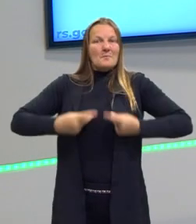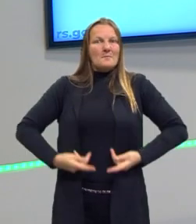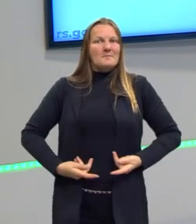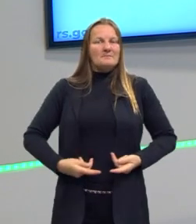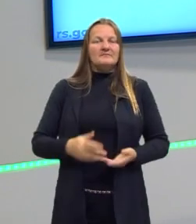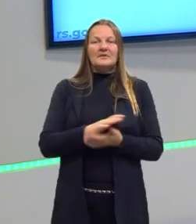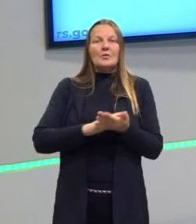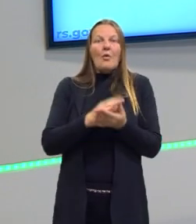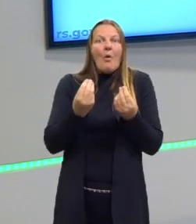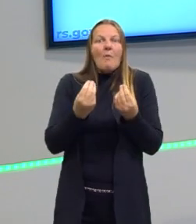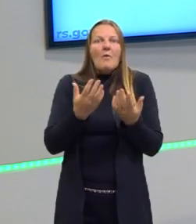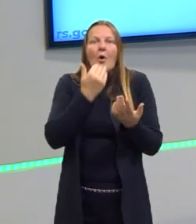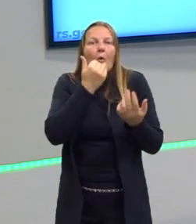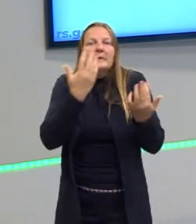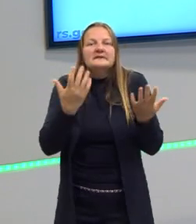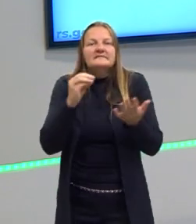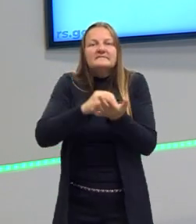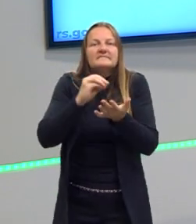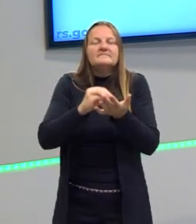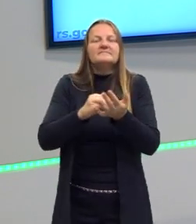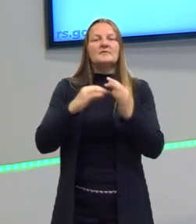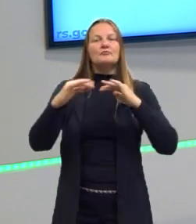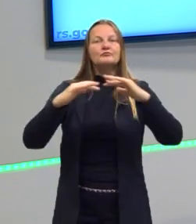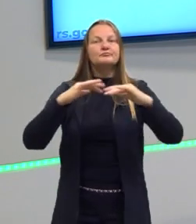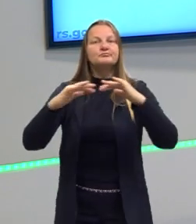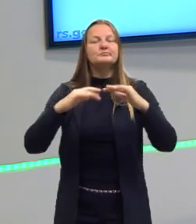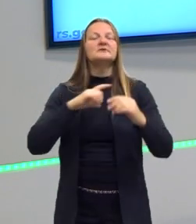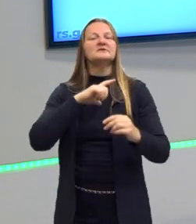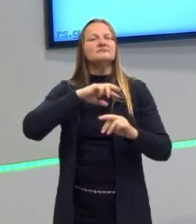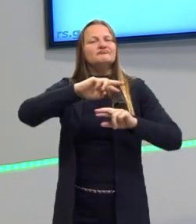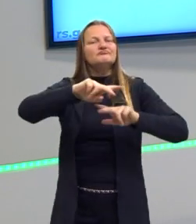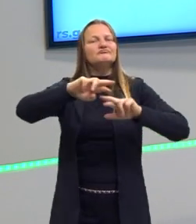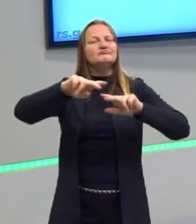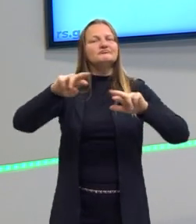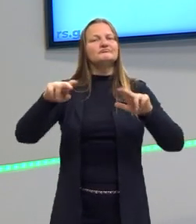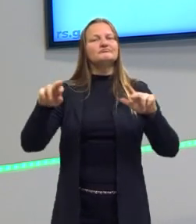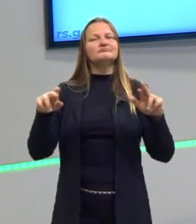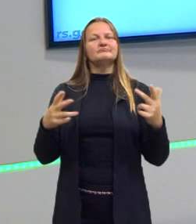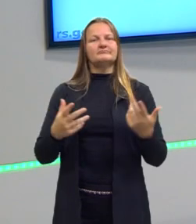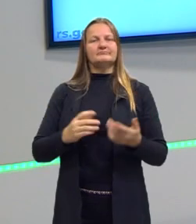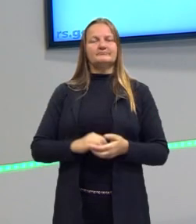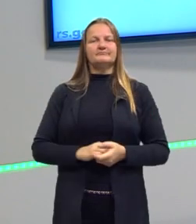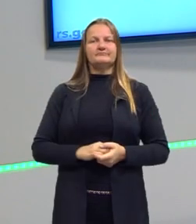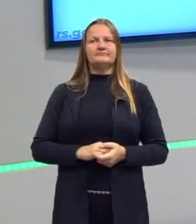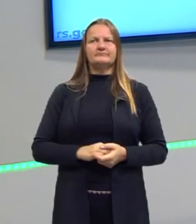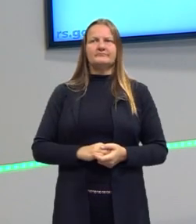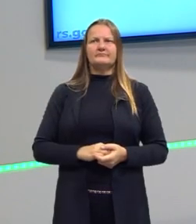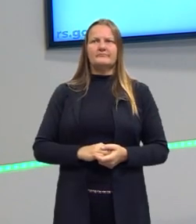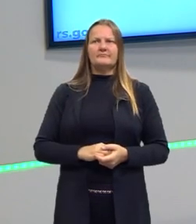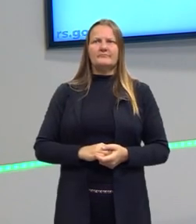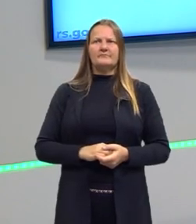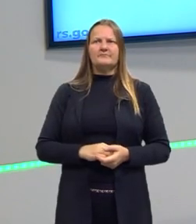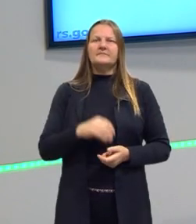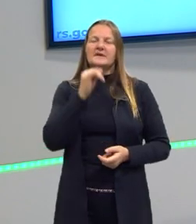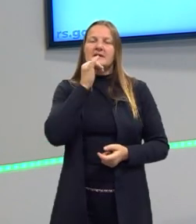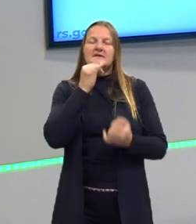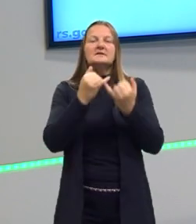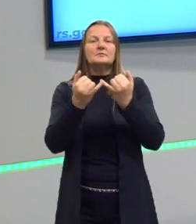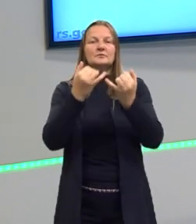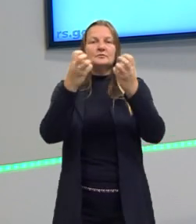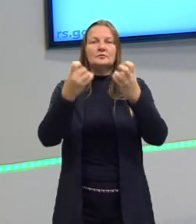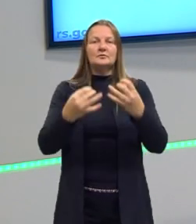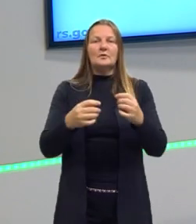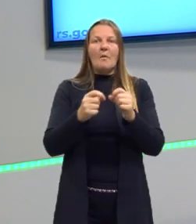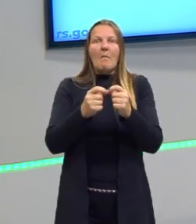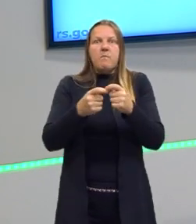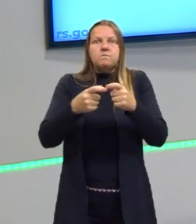estáticas. Esses movimentos passam por muitas coisas. A gente pode discutir aqui, por exemplo, observamos que aumentou